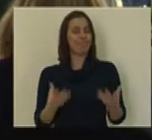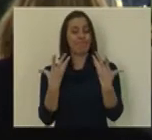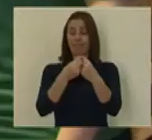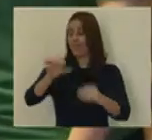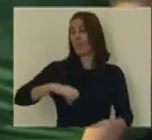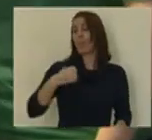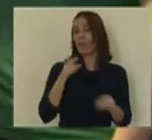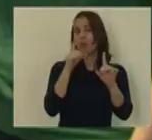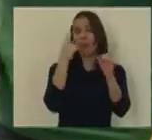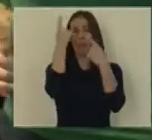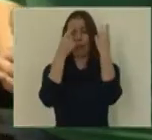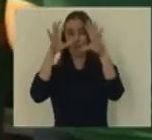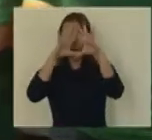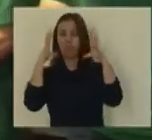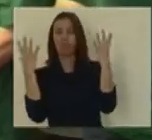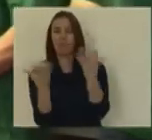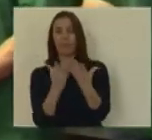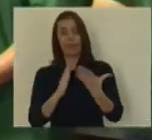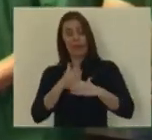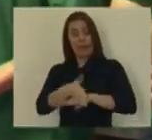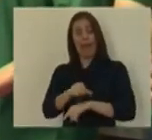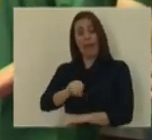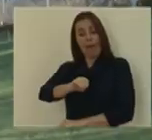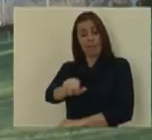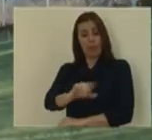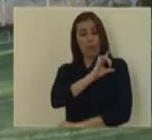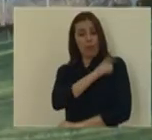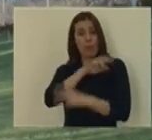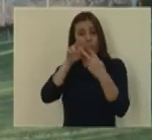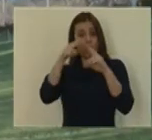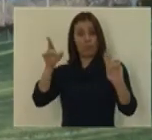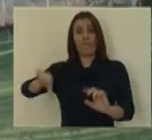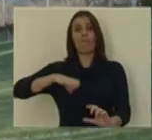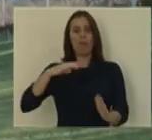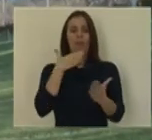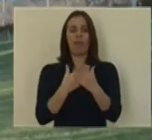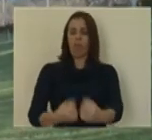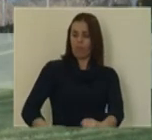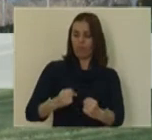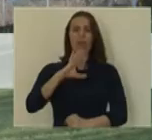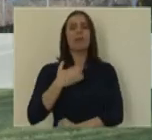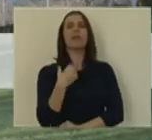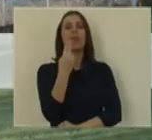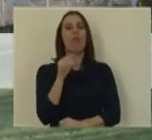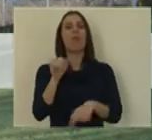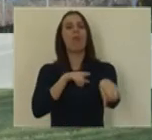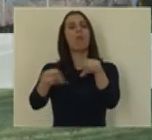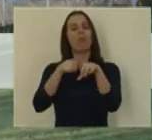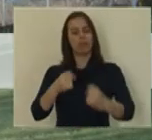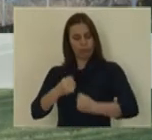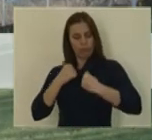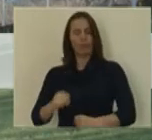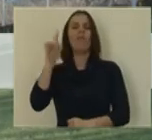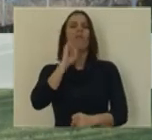Com os Verdes, pensar global e agir local. No poder local, os Verdes dão corpo à CDU, um espaço político onde